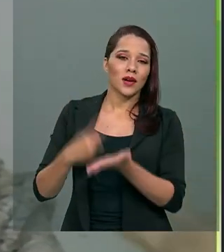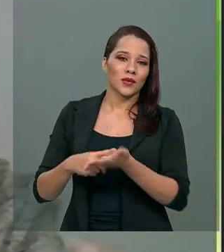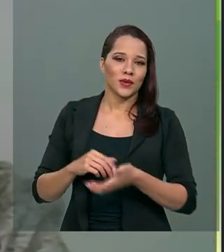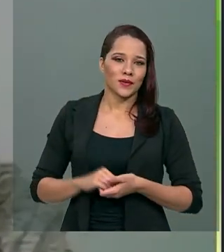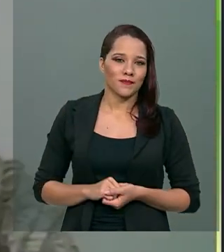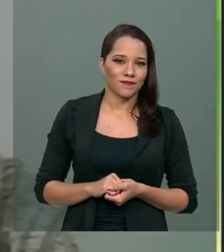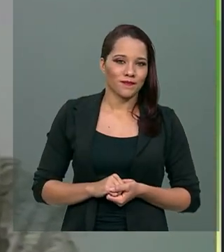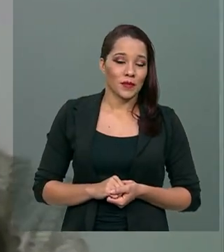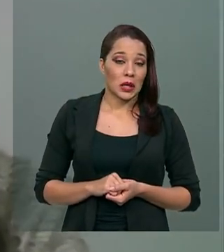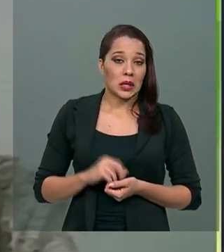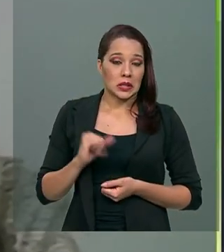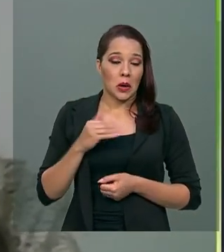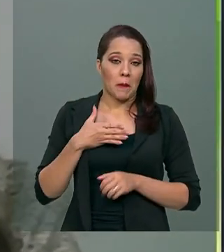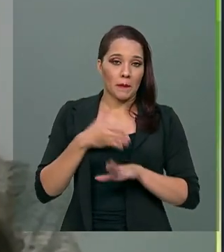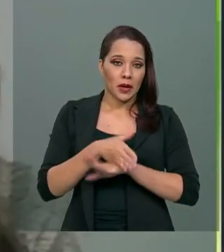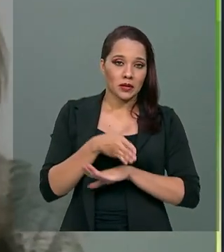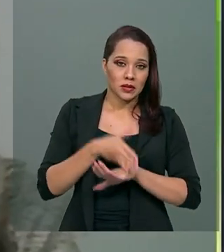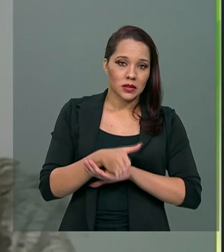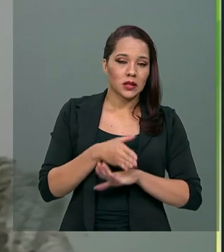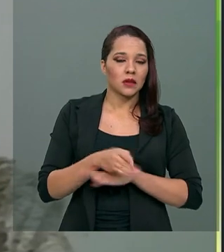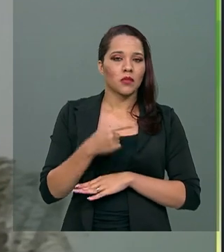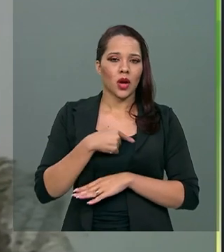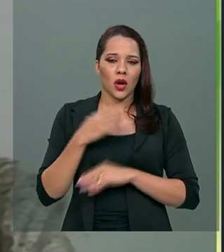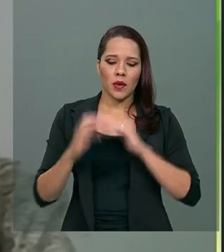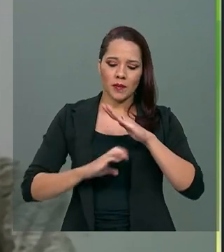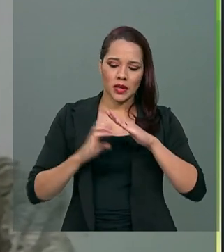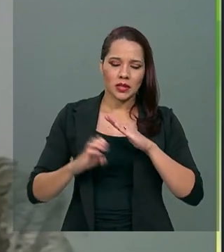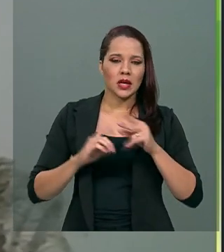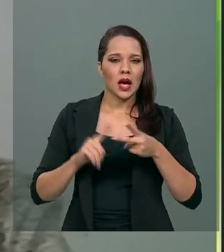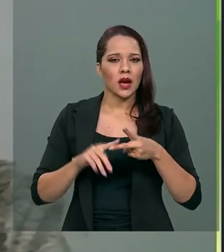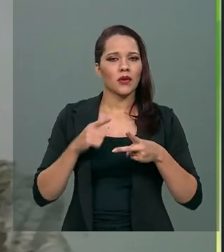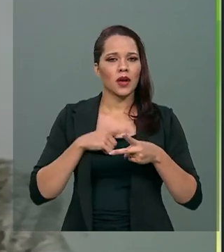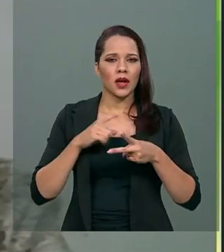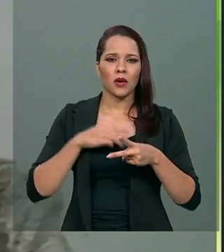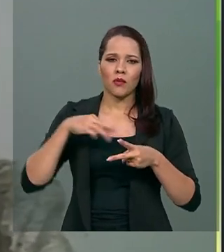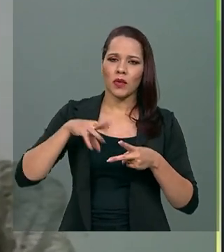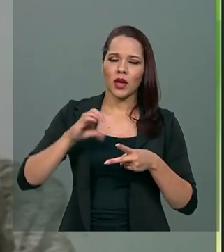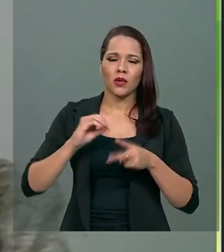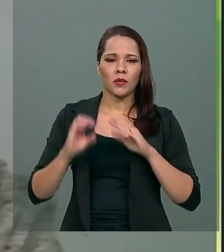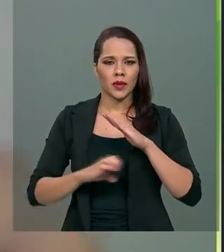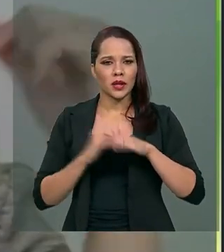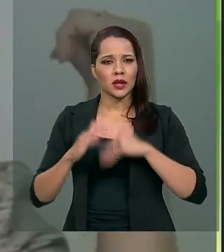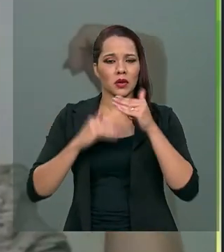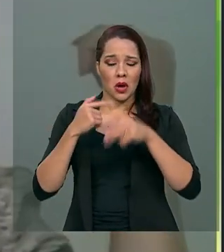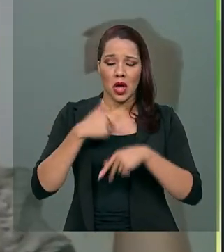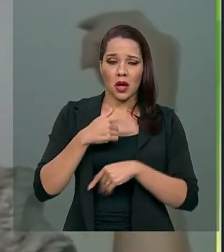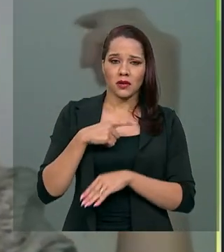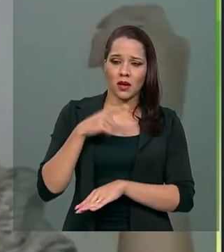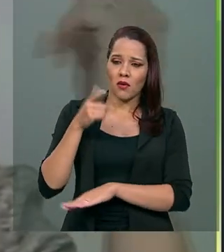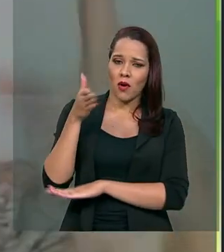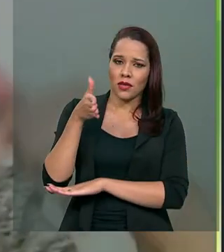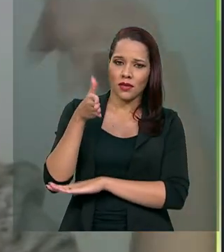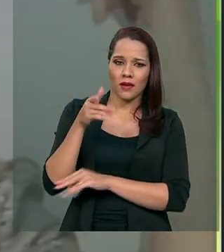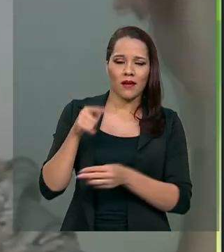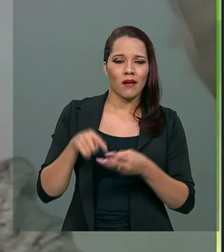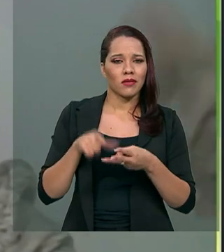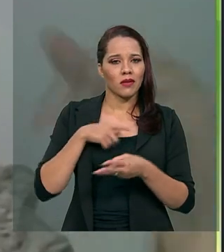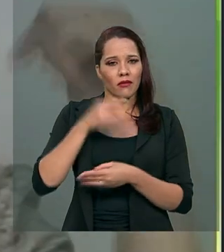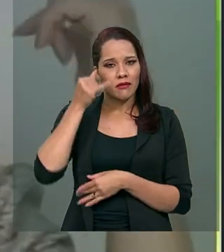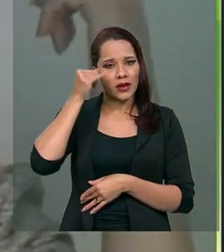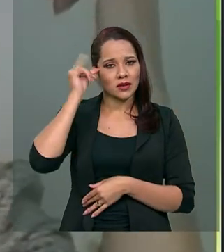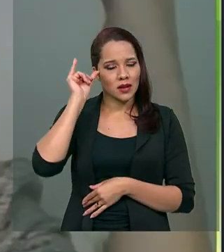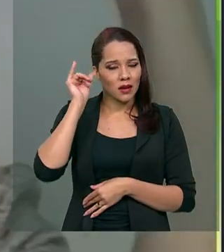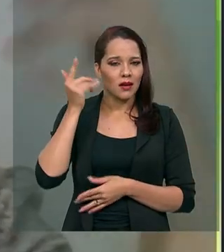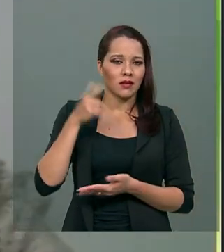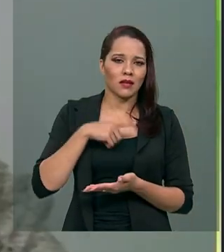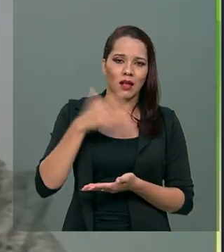medida em que eu participo, em que eu sou empresária, em que eu sou microempreendedor, em que eu tenho um hotel, em que eu tenho uma fazenda e produzo